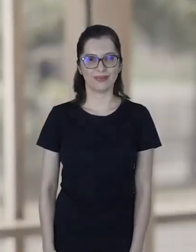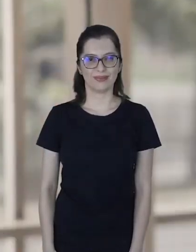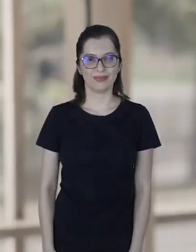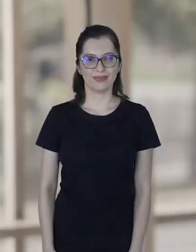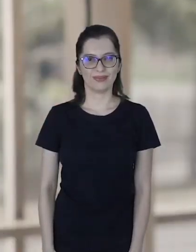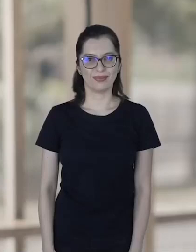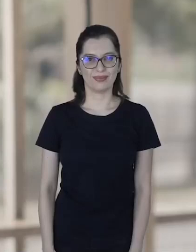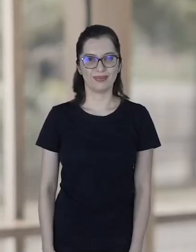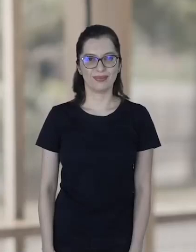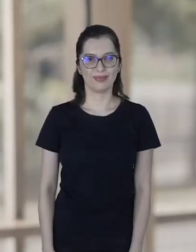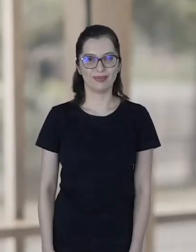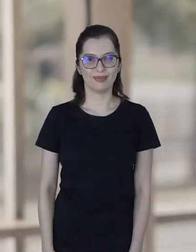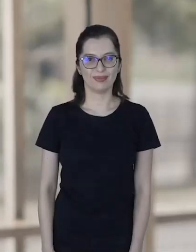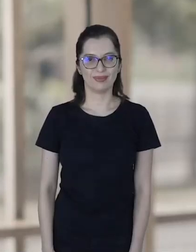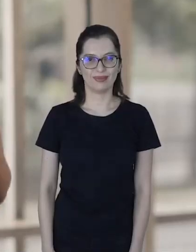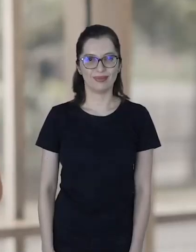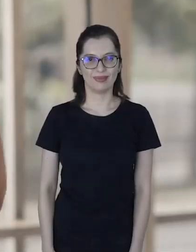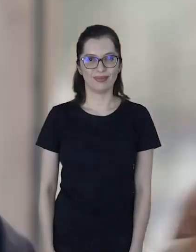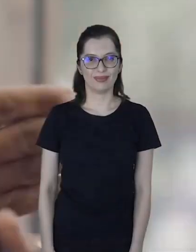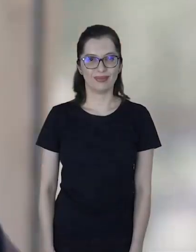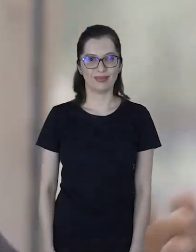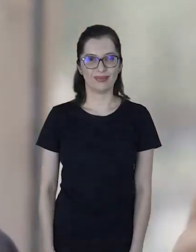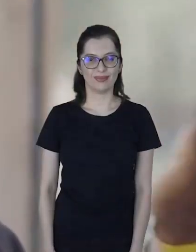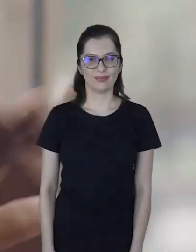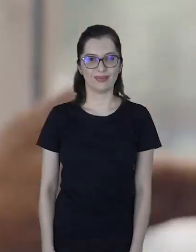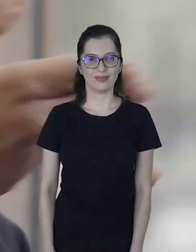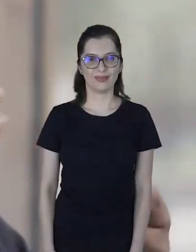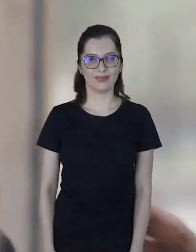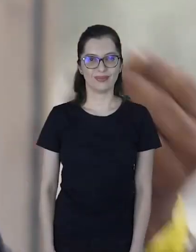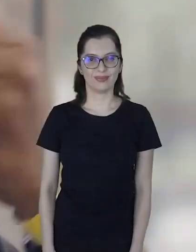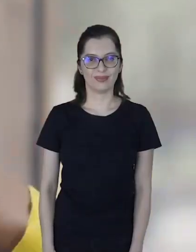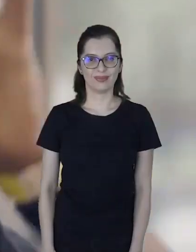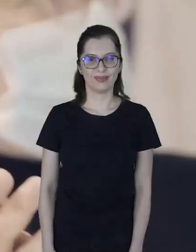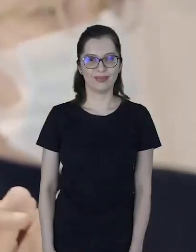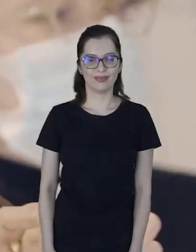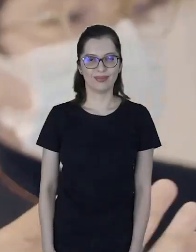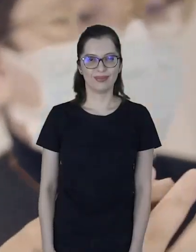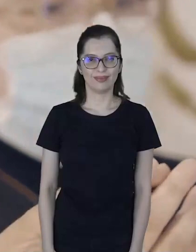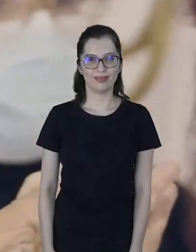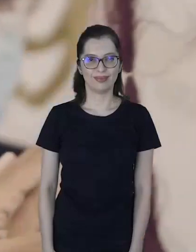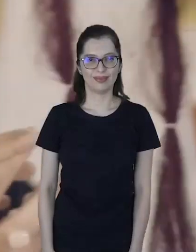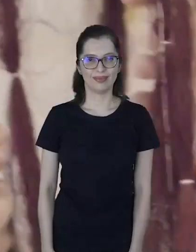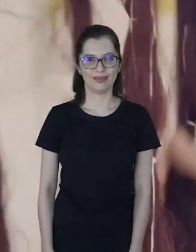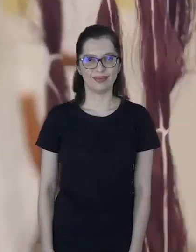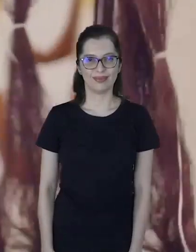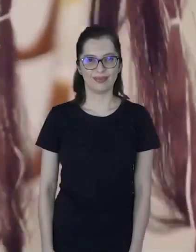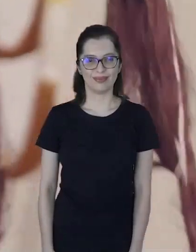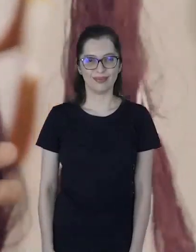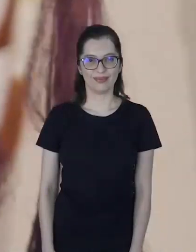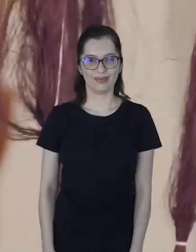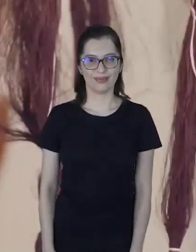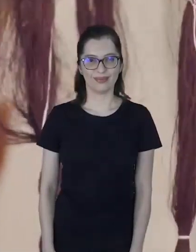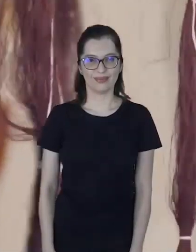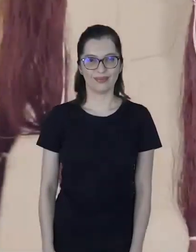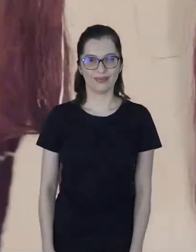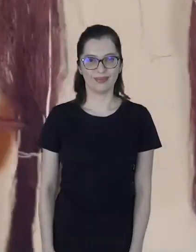pagos. Eles poderiam começar a ser gratuitos, como é aqui, onde consigo acessar e interagir melhor do que em outros espaços. Ele tateia cordas de